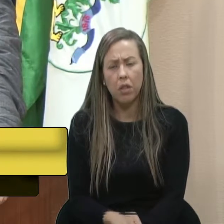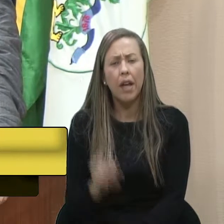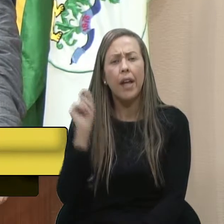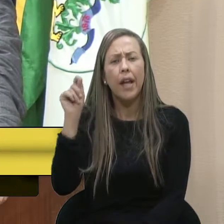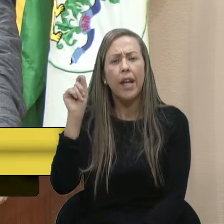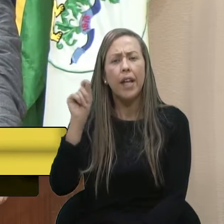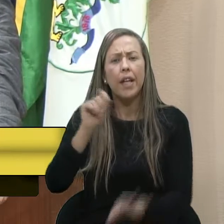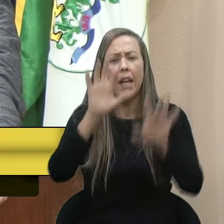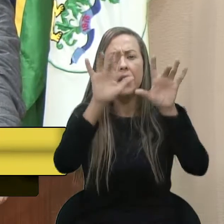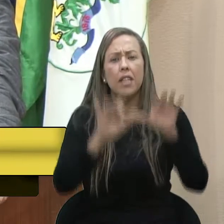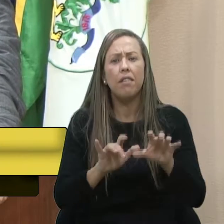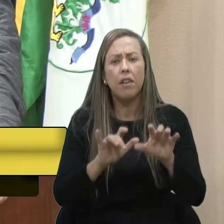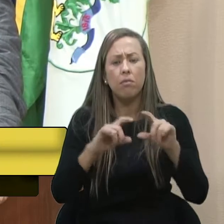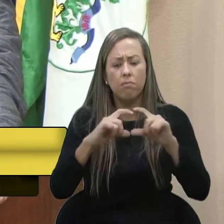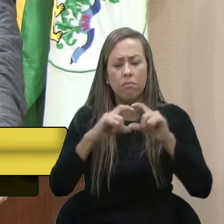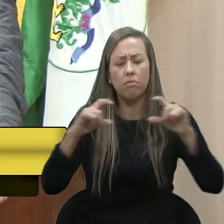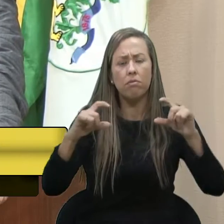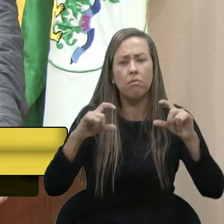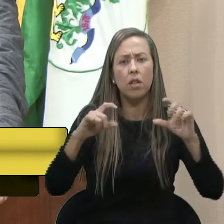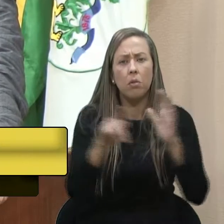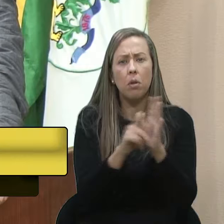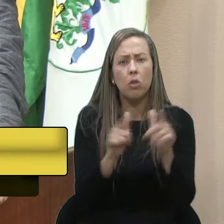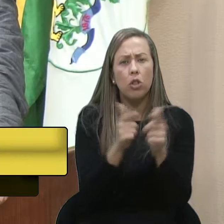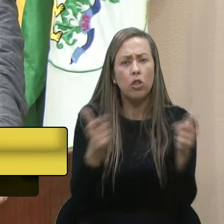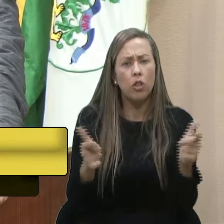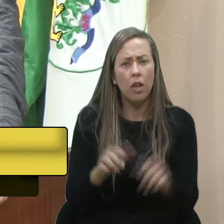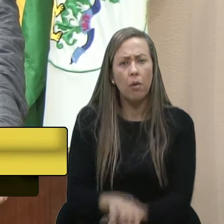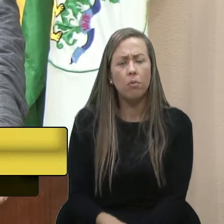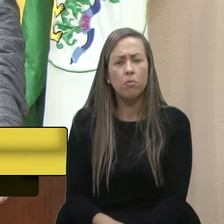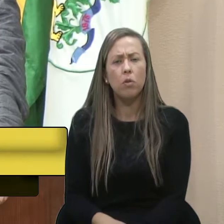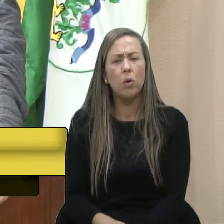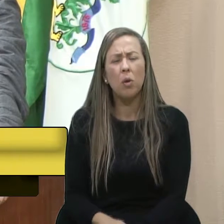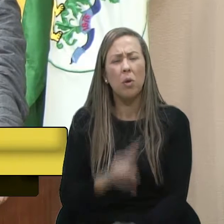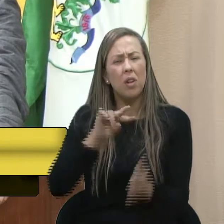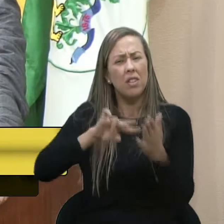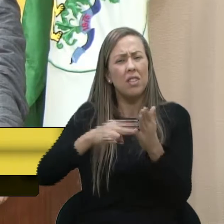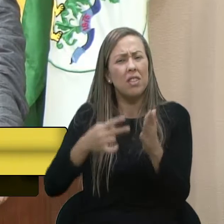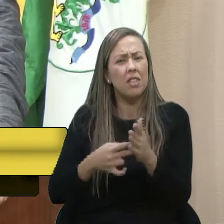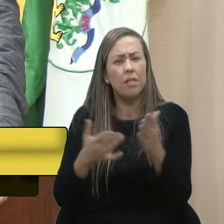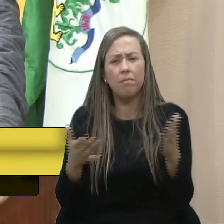escreveu essa notinha, no seguinte sentido.